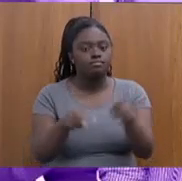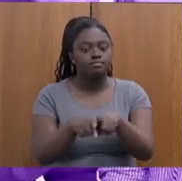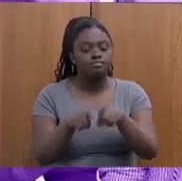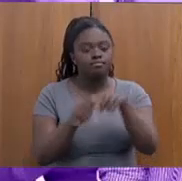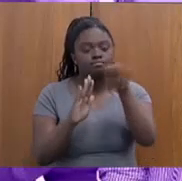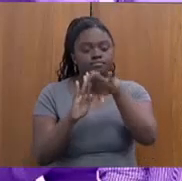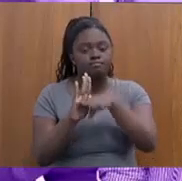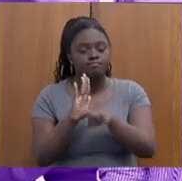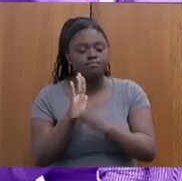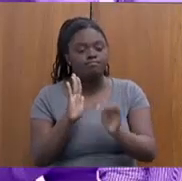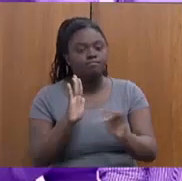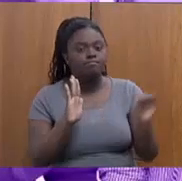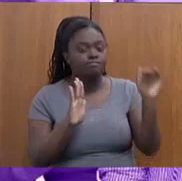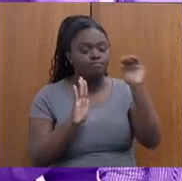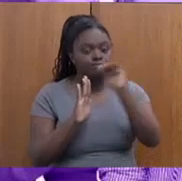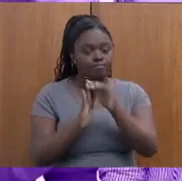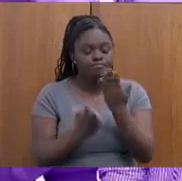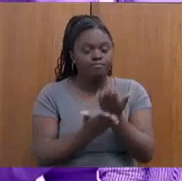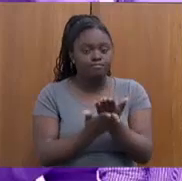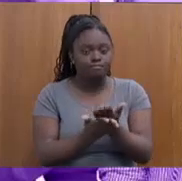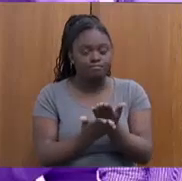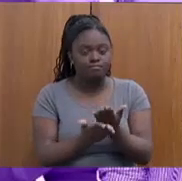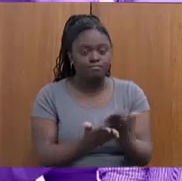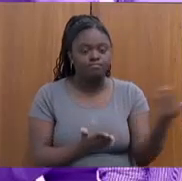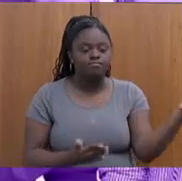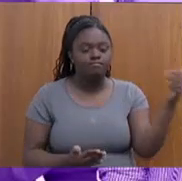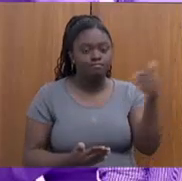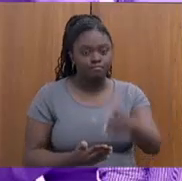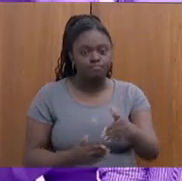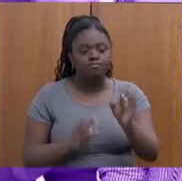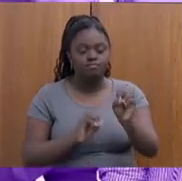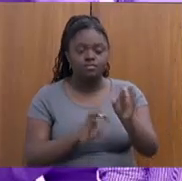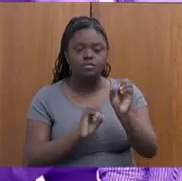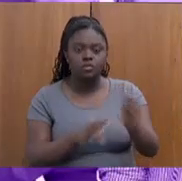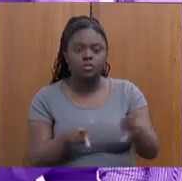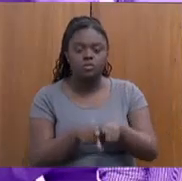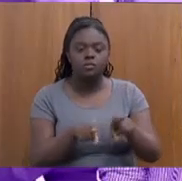escolaridade para acesso a curso de qualificação e inserção no mercado de trabalho.